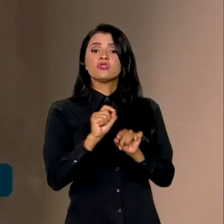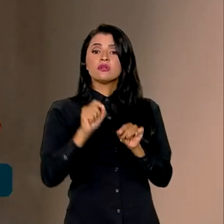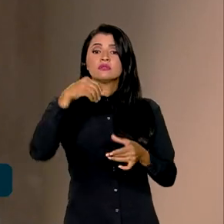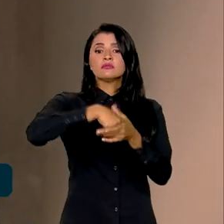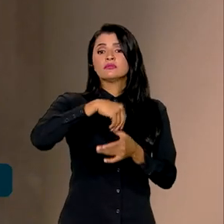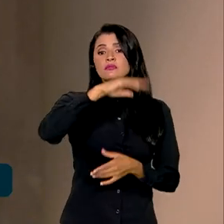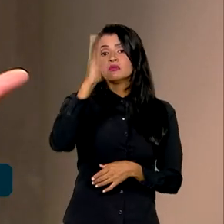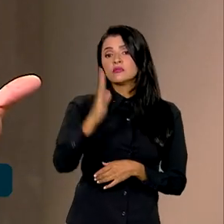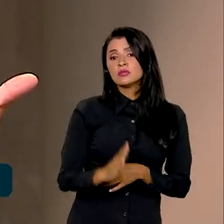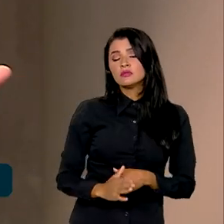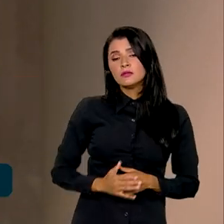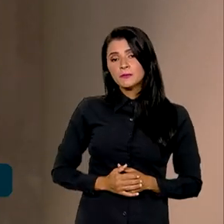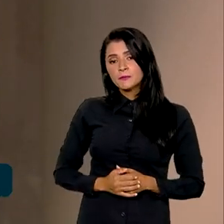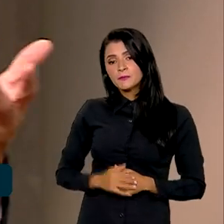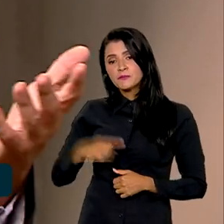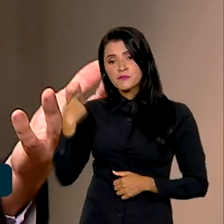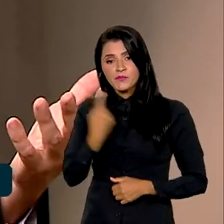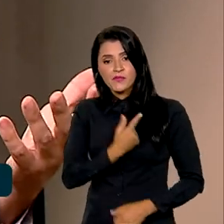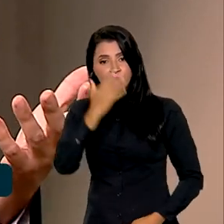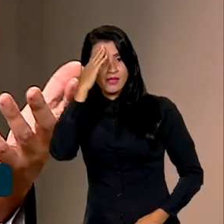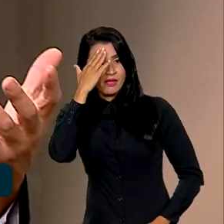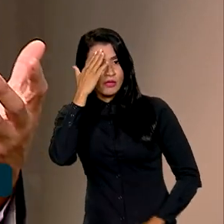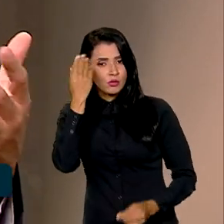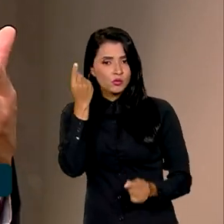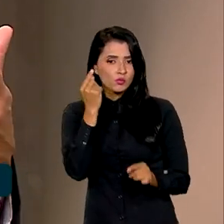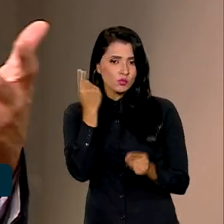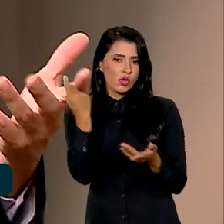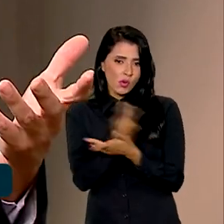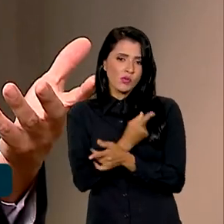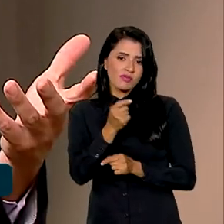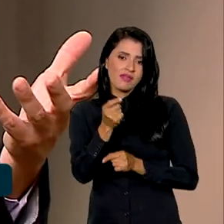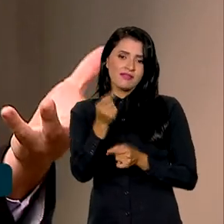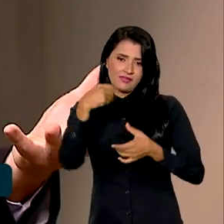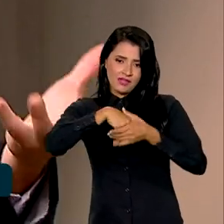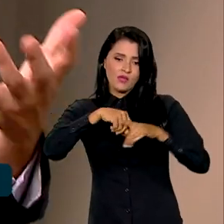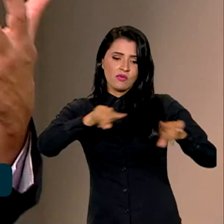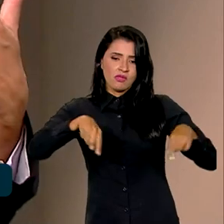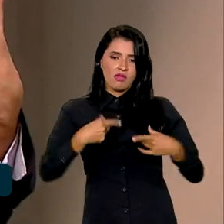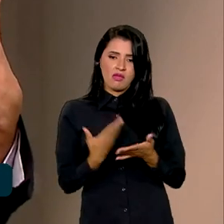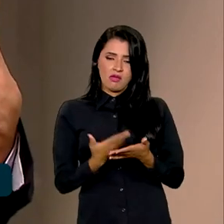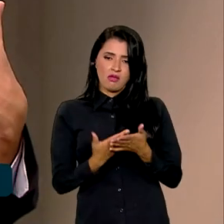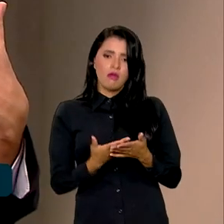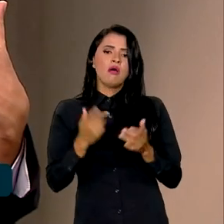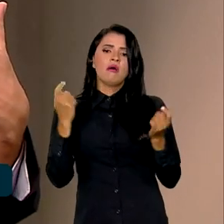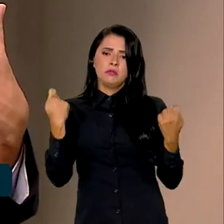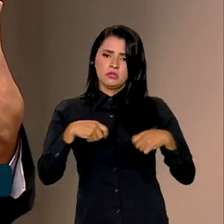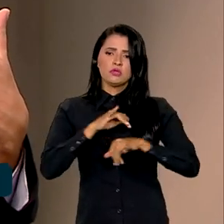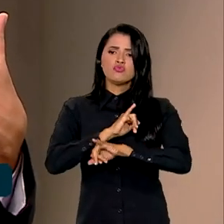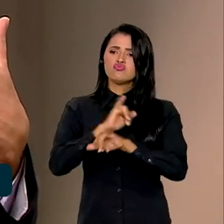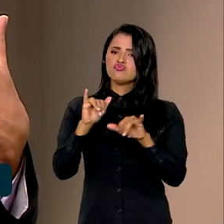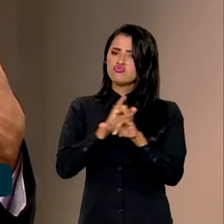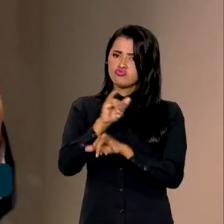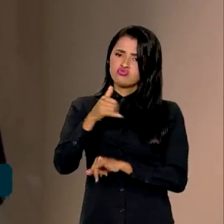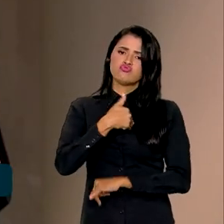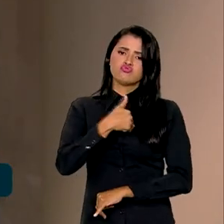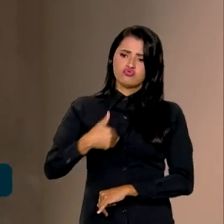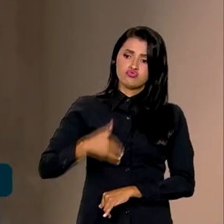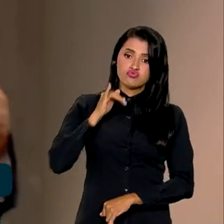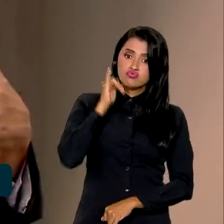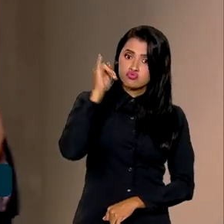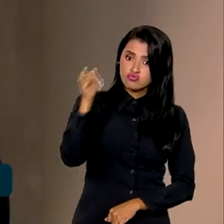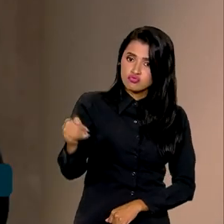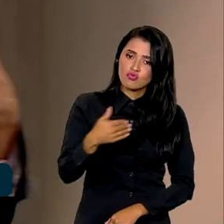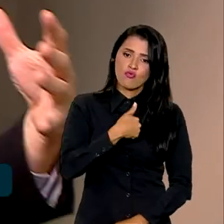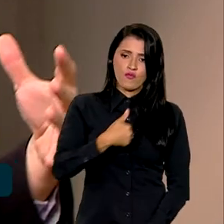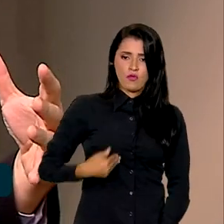Olha, a gente entende que uma parte do que acontece na sala de aula precisa informar o governo federal. O governo federal